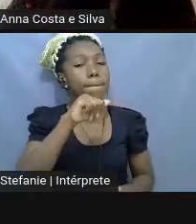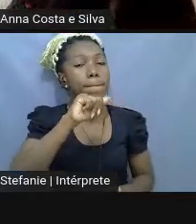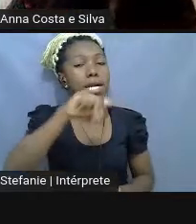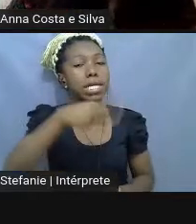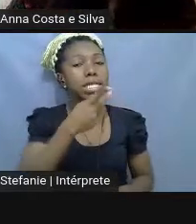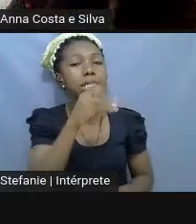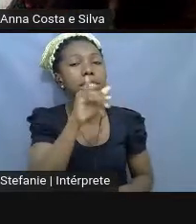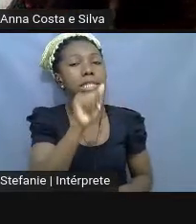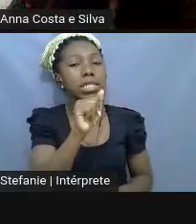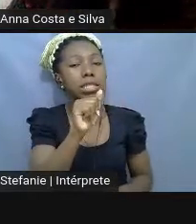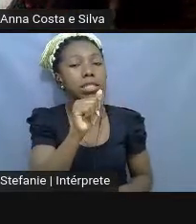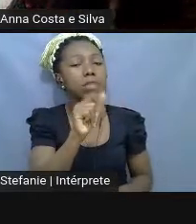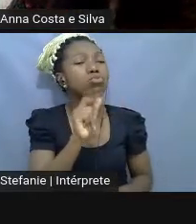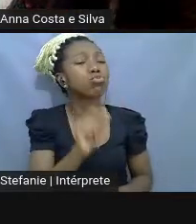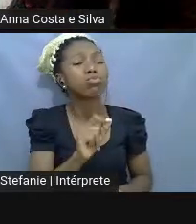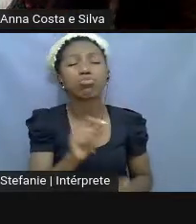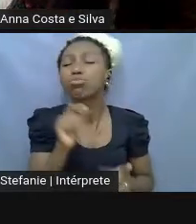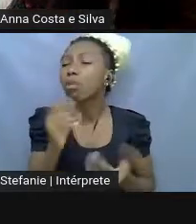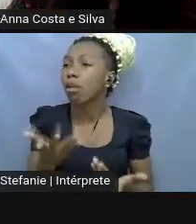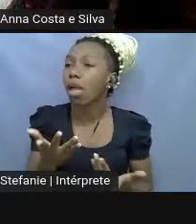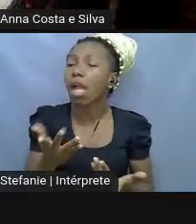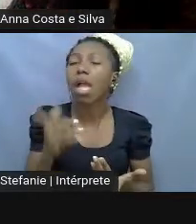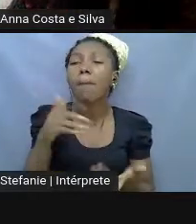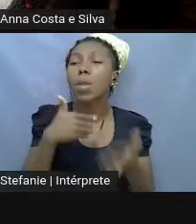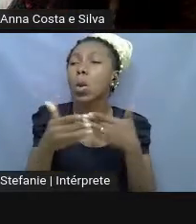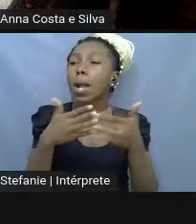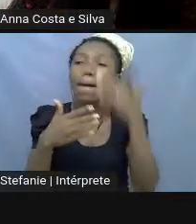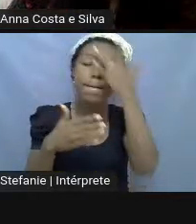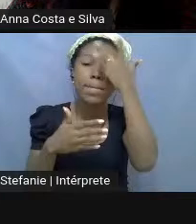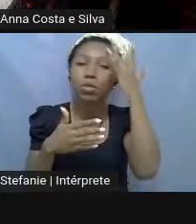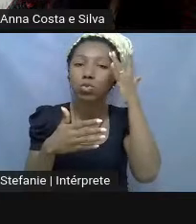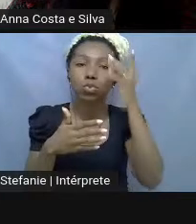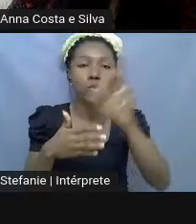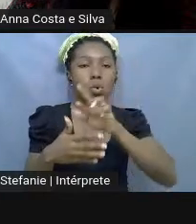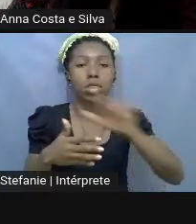Companhia para qualquer coisa. Não é para instituição, não.